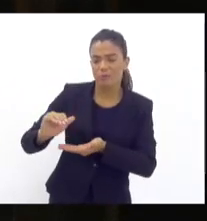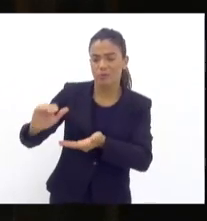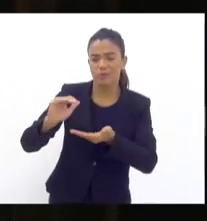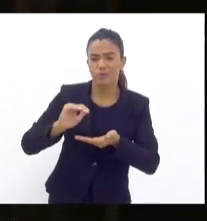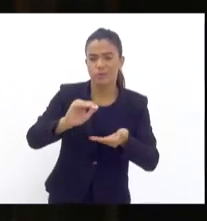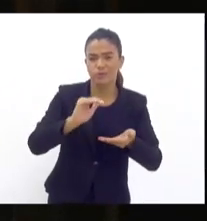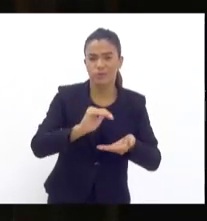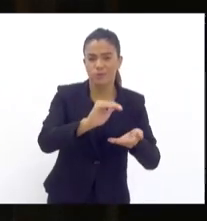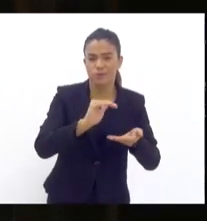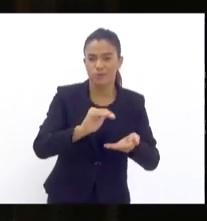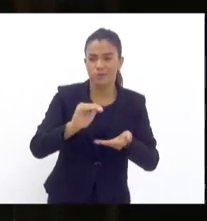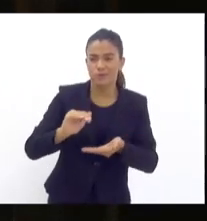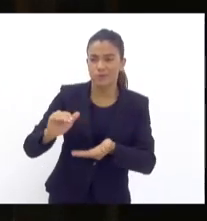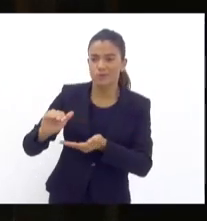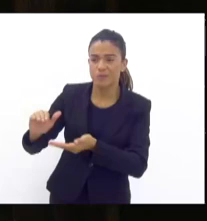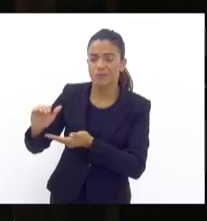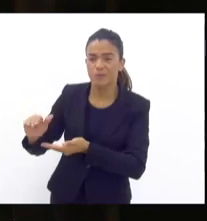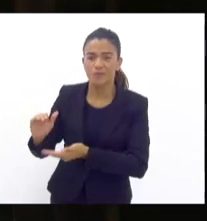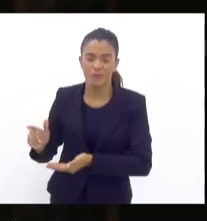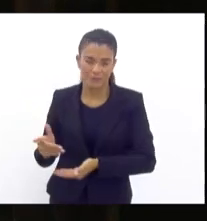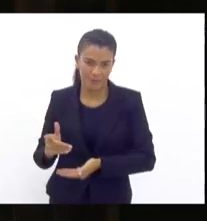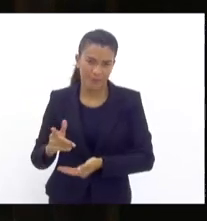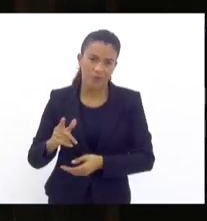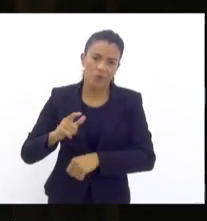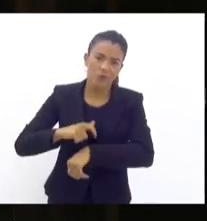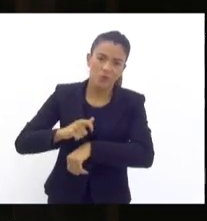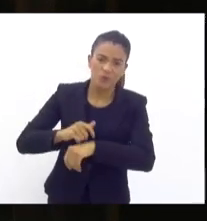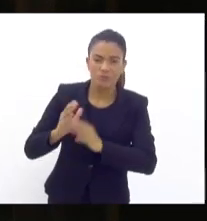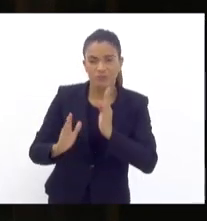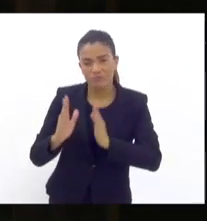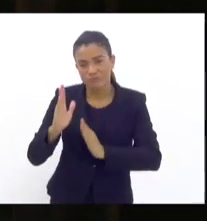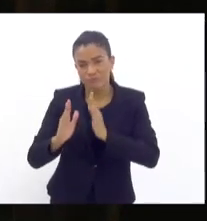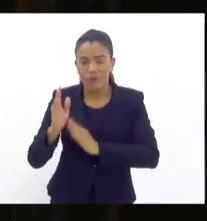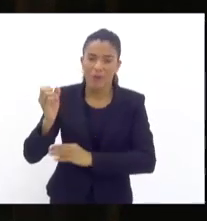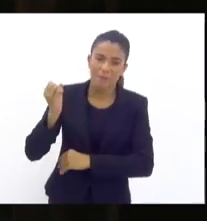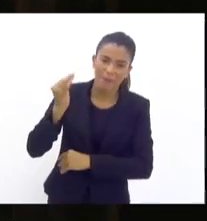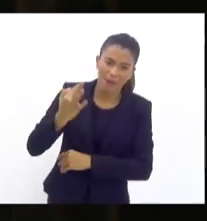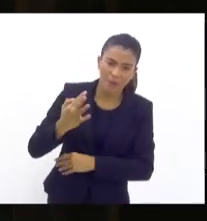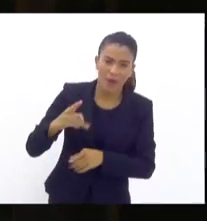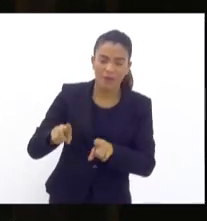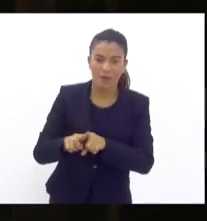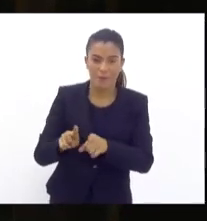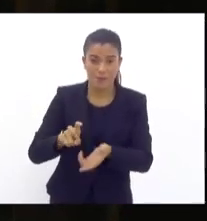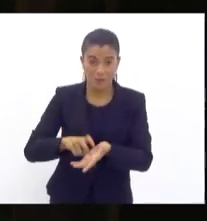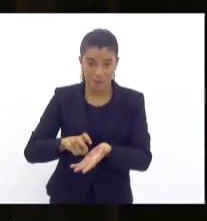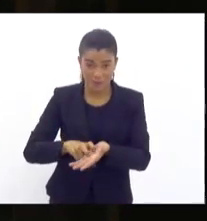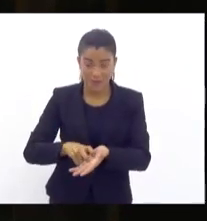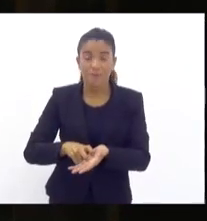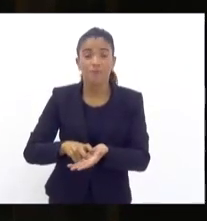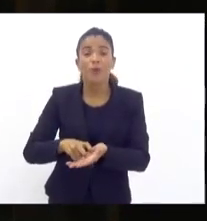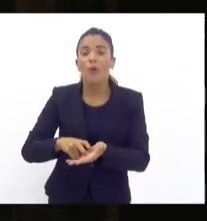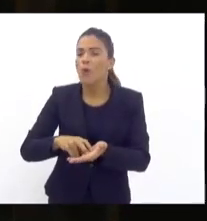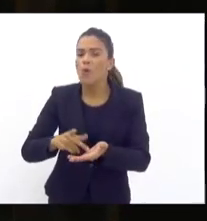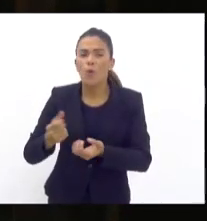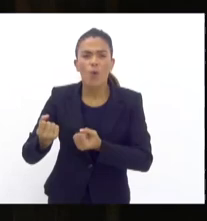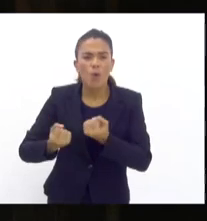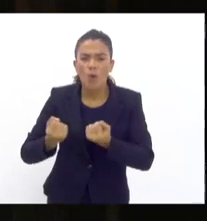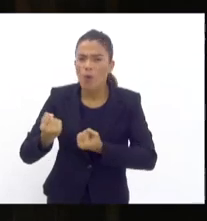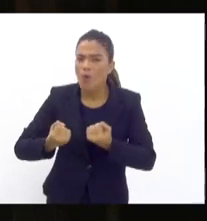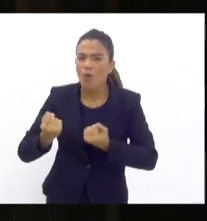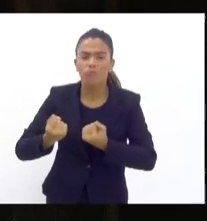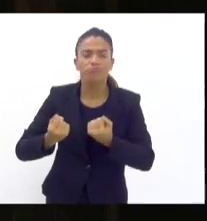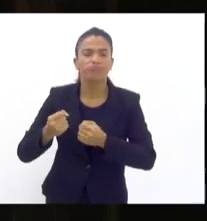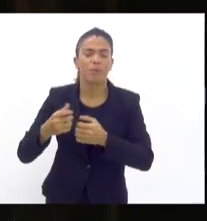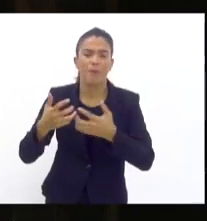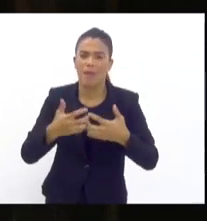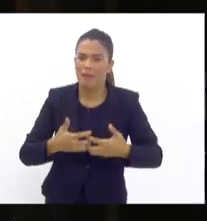em períodos do dia, notadamente a madrugada e a manhã, um grande fluxo de pessoas de